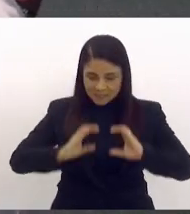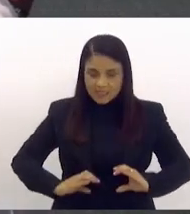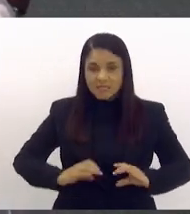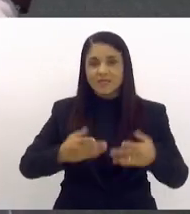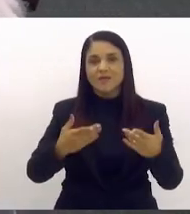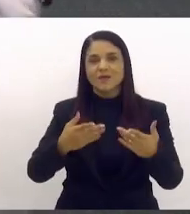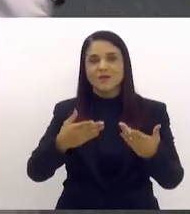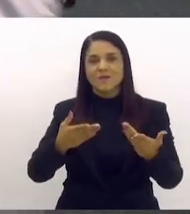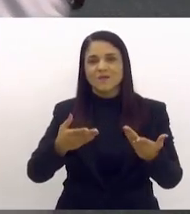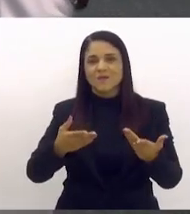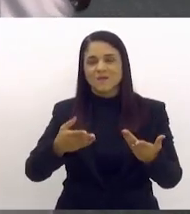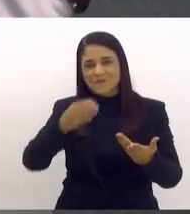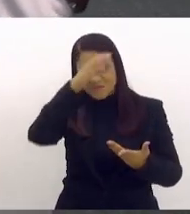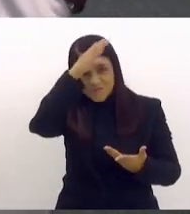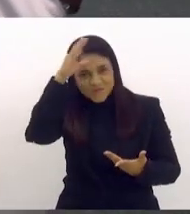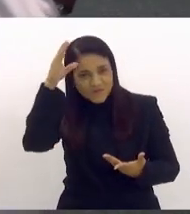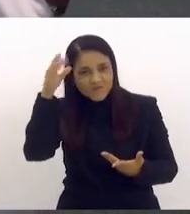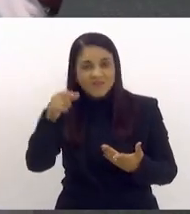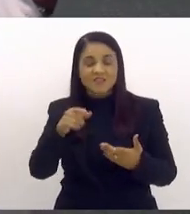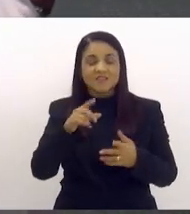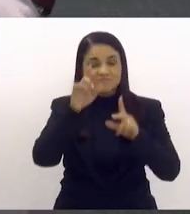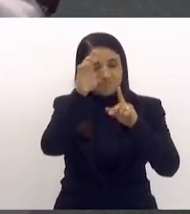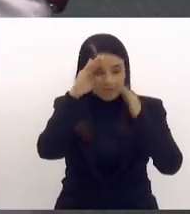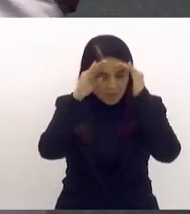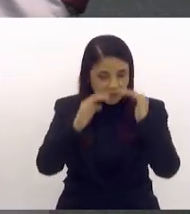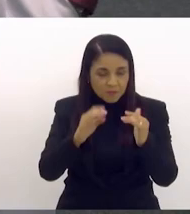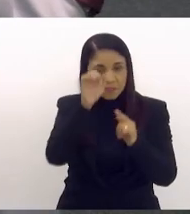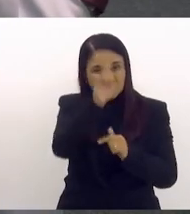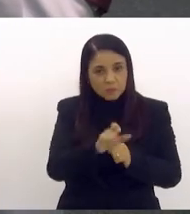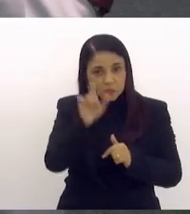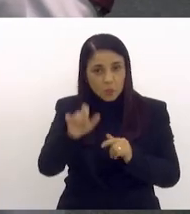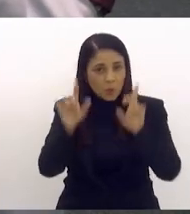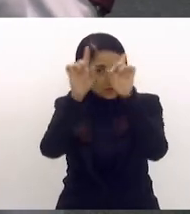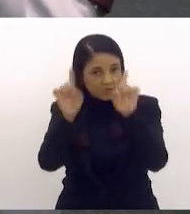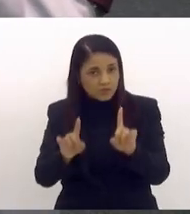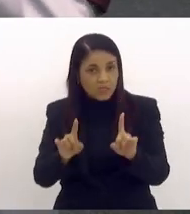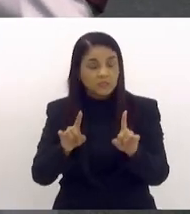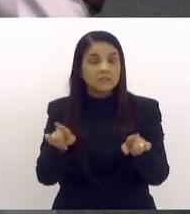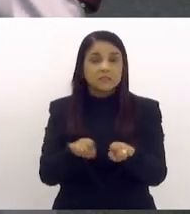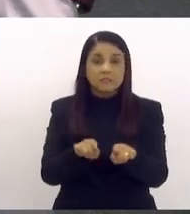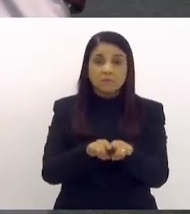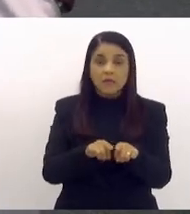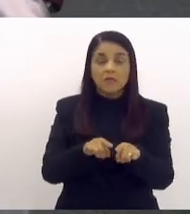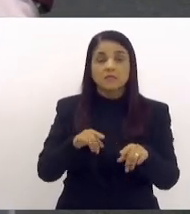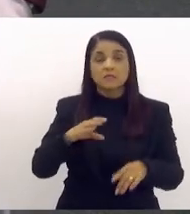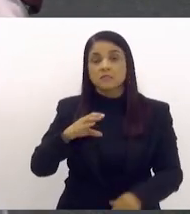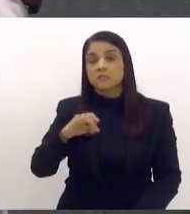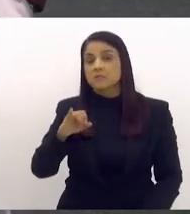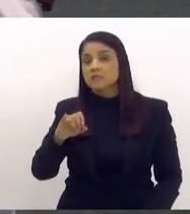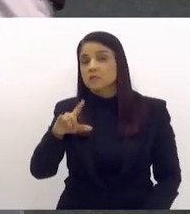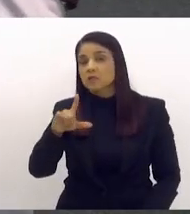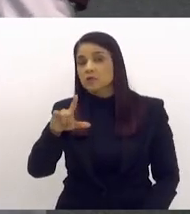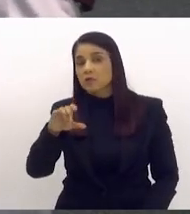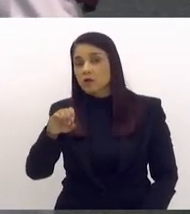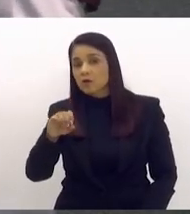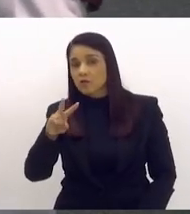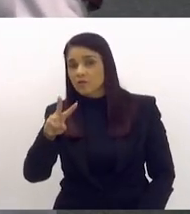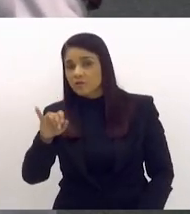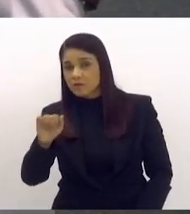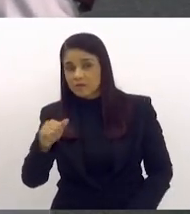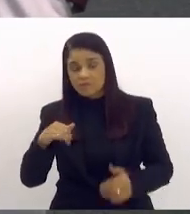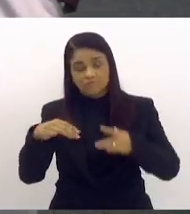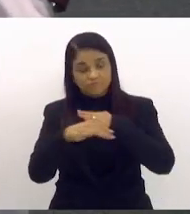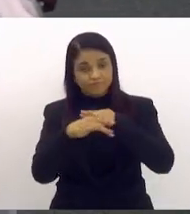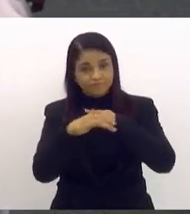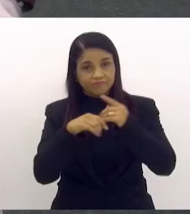pessoas com deficiência e das ciclovias. Isso faz uma cidade mais humana. Cada vez que